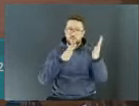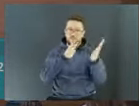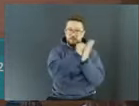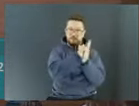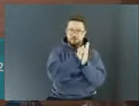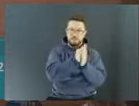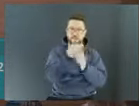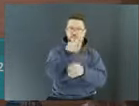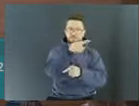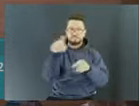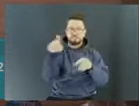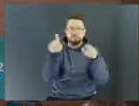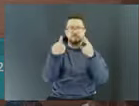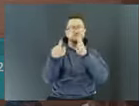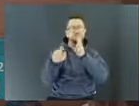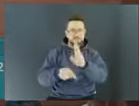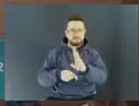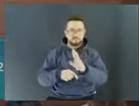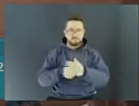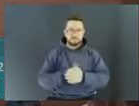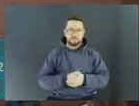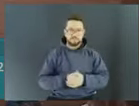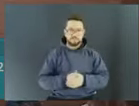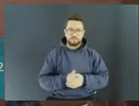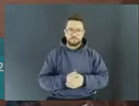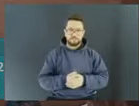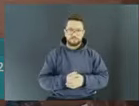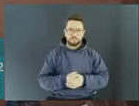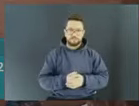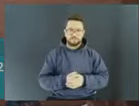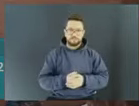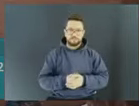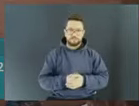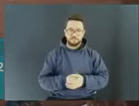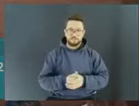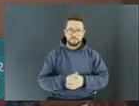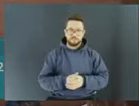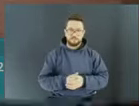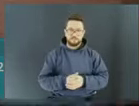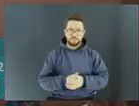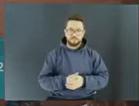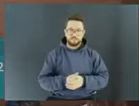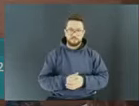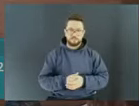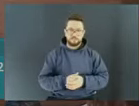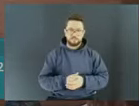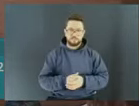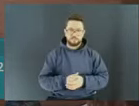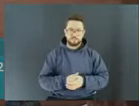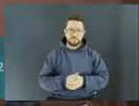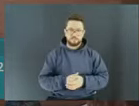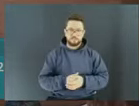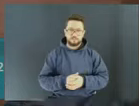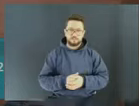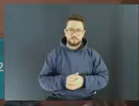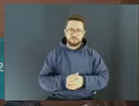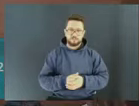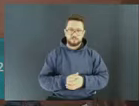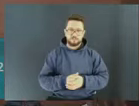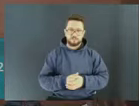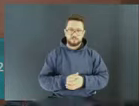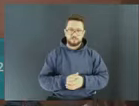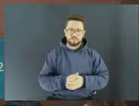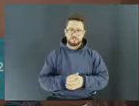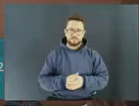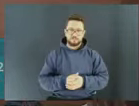respondam as duas perguntas. Em termos, nós vemos que o grande problema hoje está no zoneamento, de onde é autorizado ter